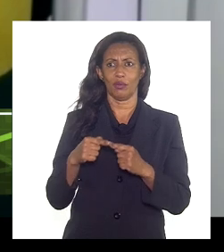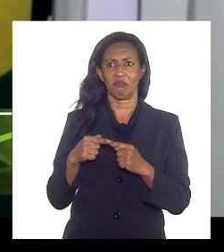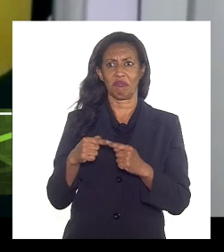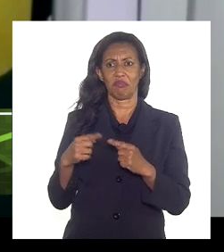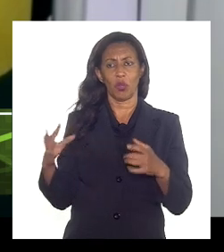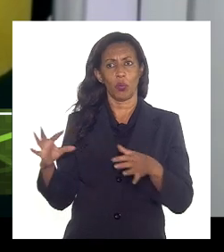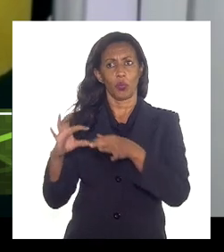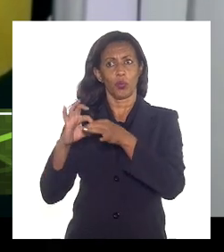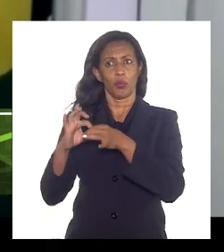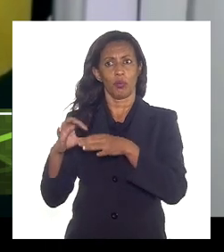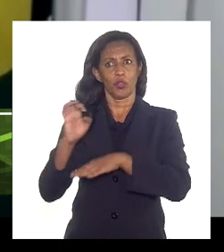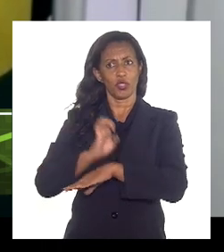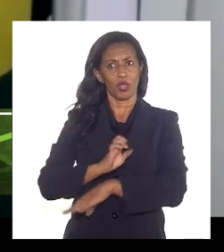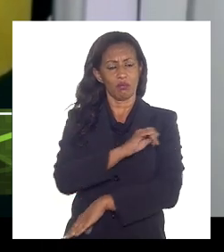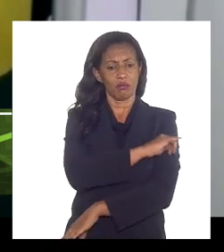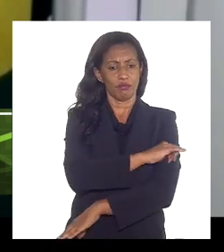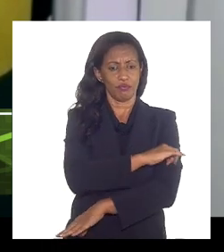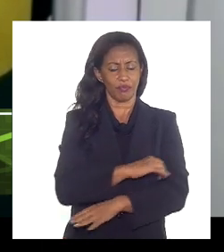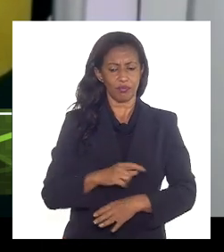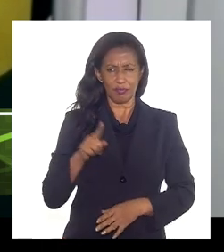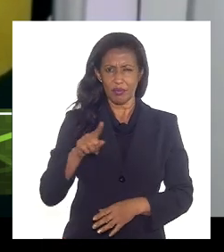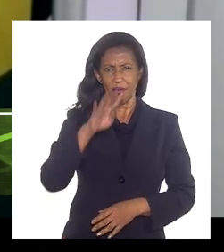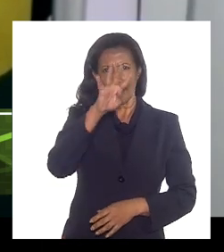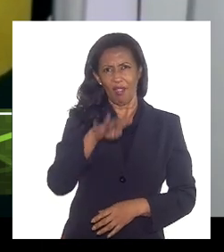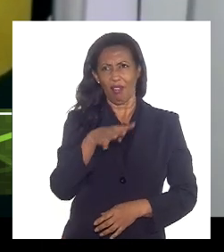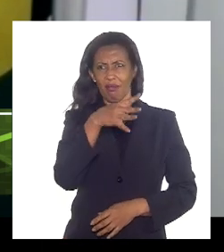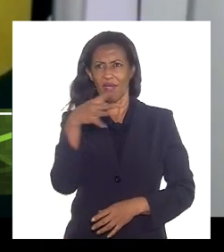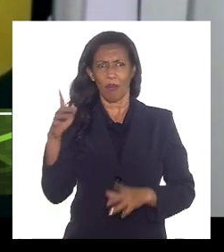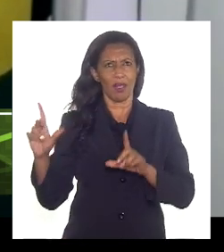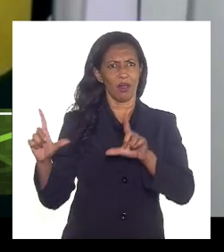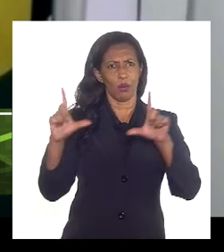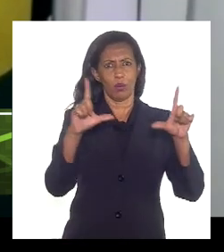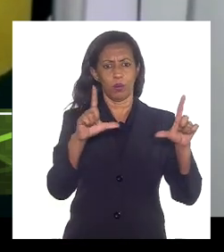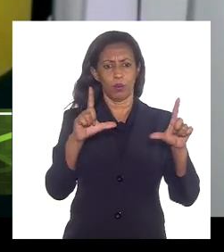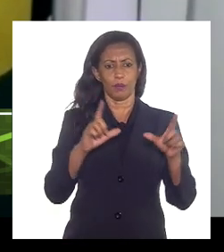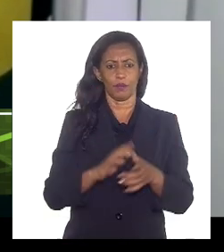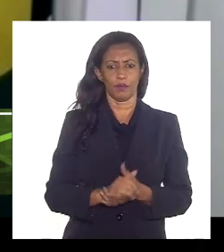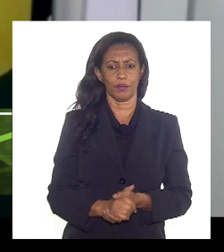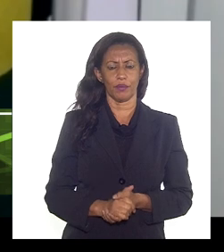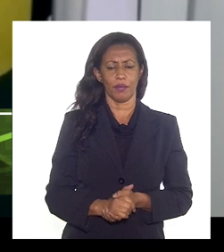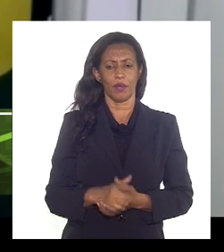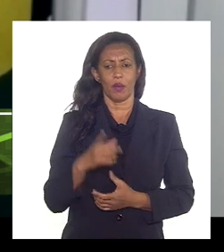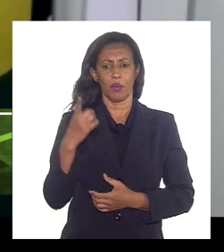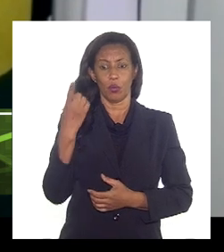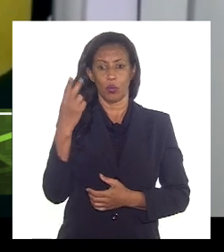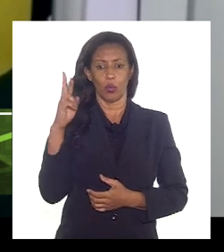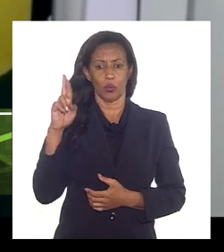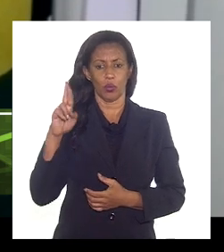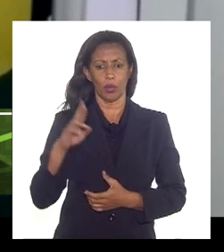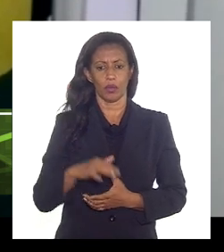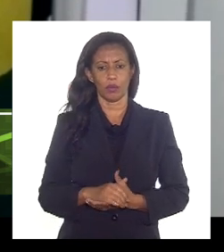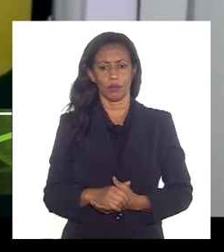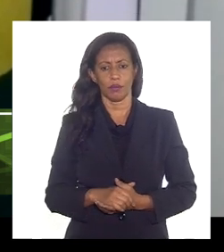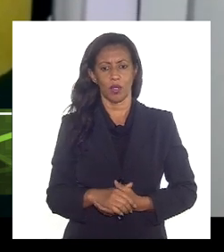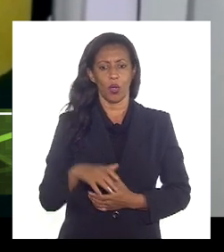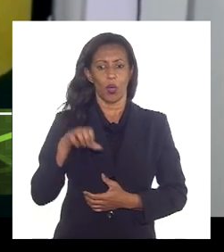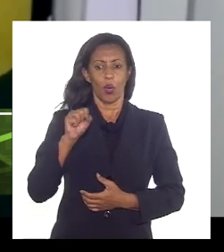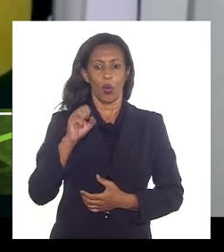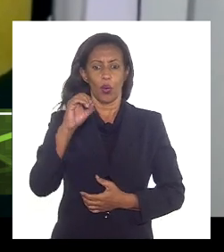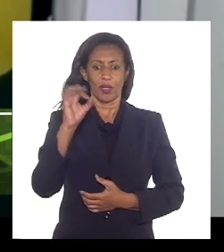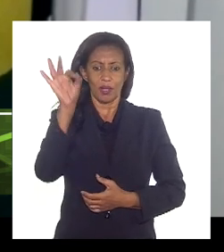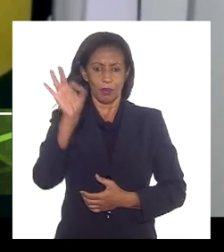do Rio de Janeiro e por essa tabela trazida pelo pelo doutor Gadelha cerca